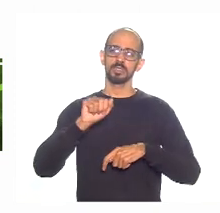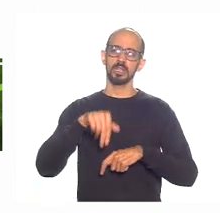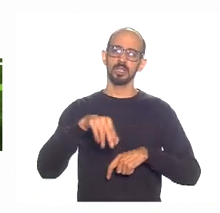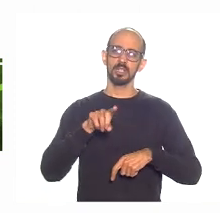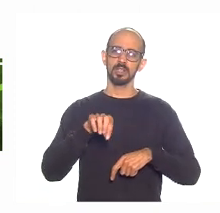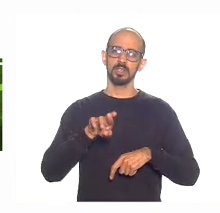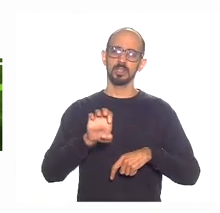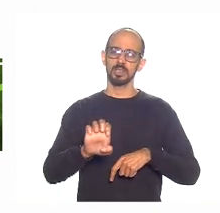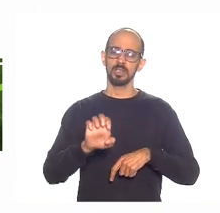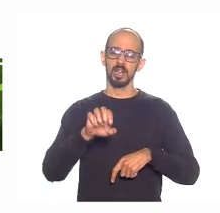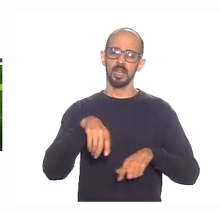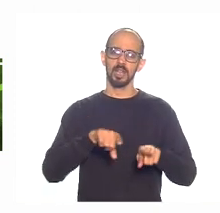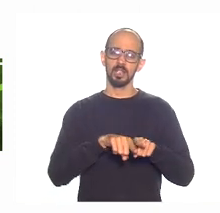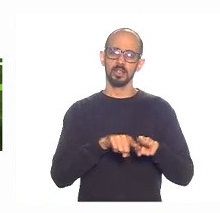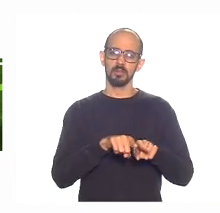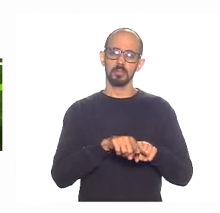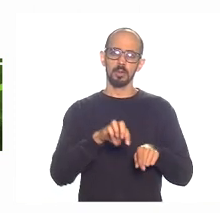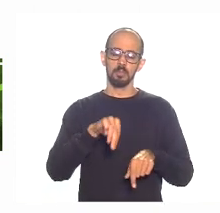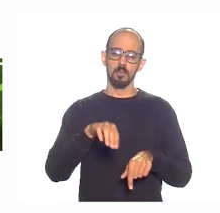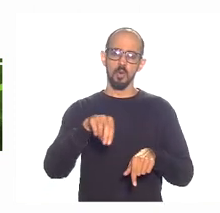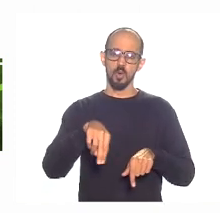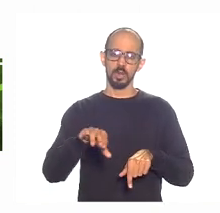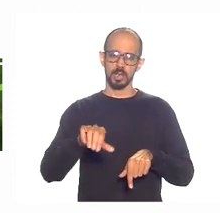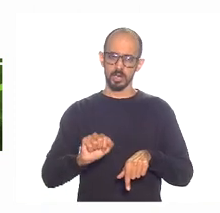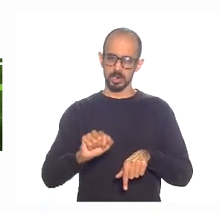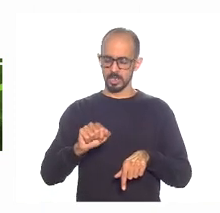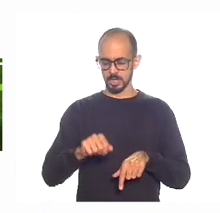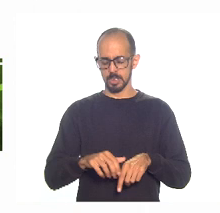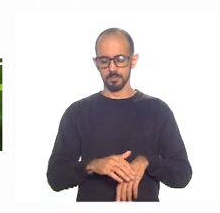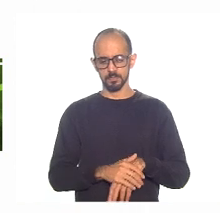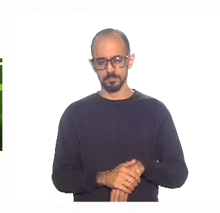Debole, que vêm de um campo mais ortodoxo. Pode ir.